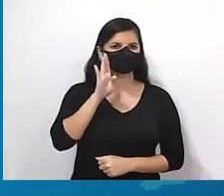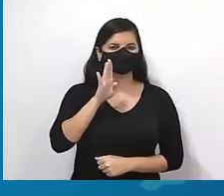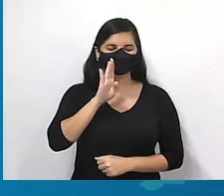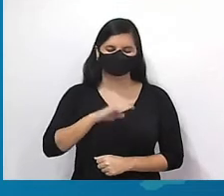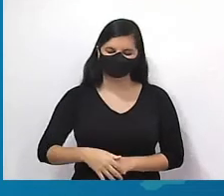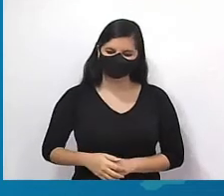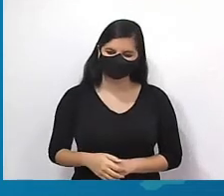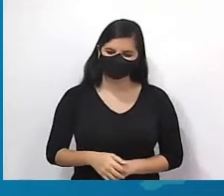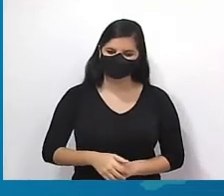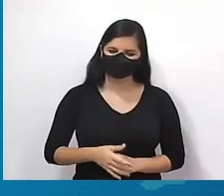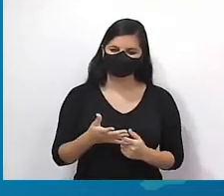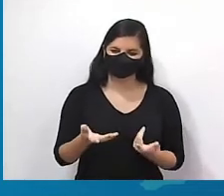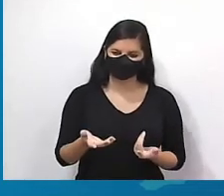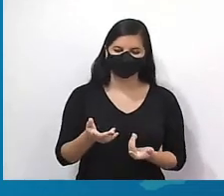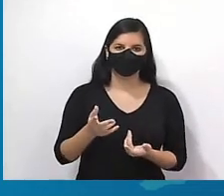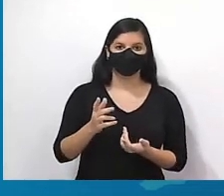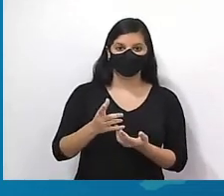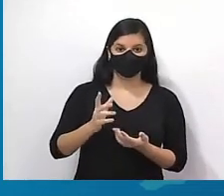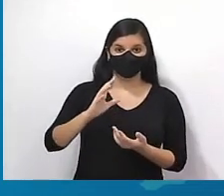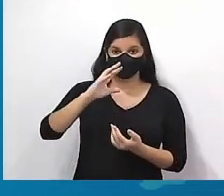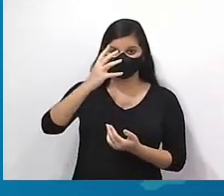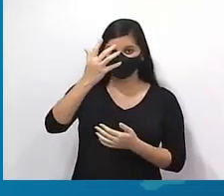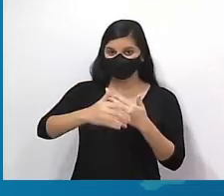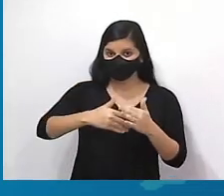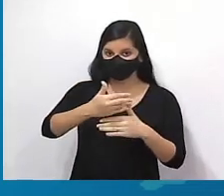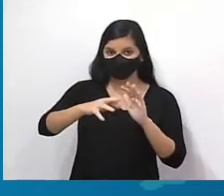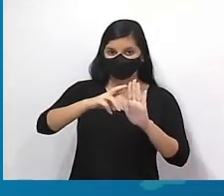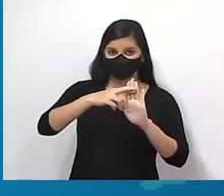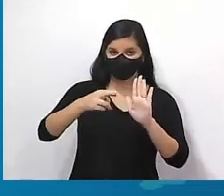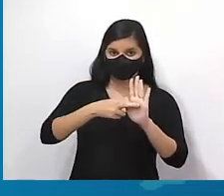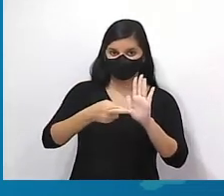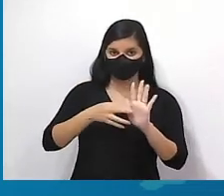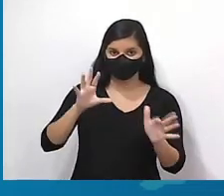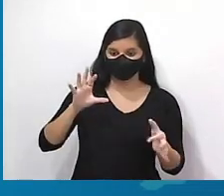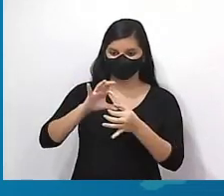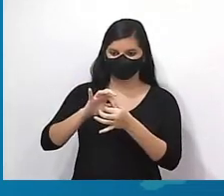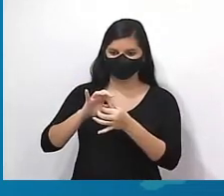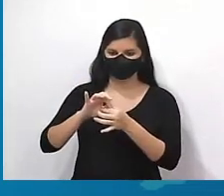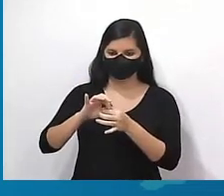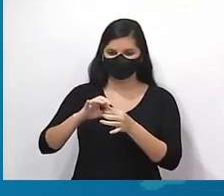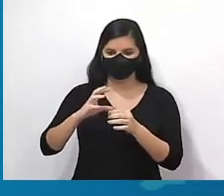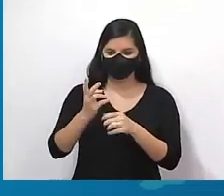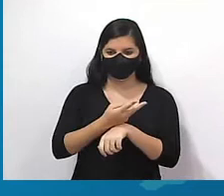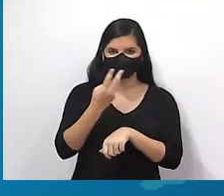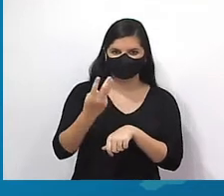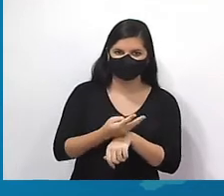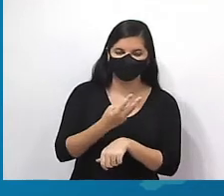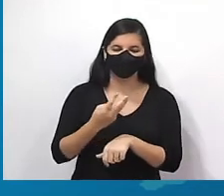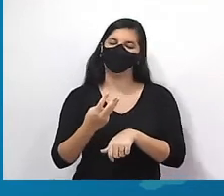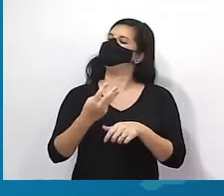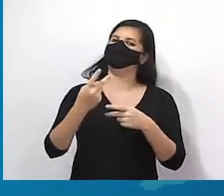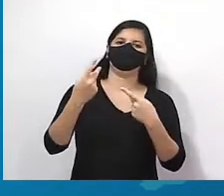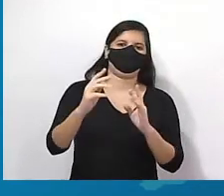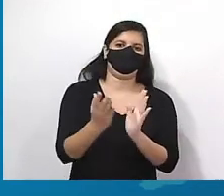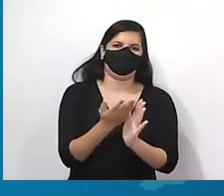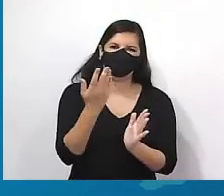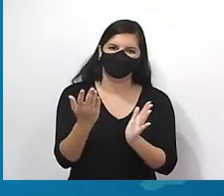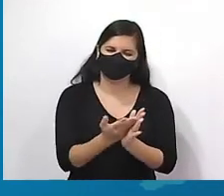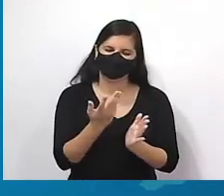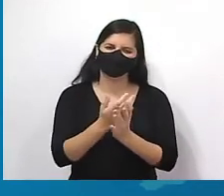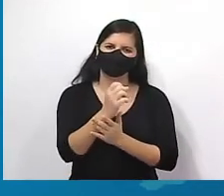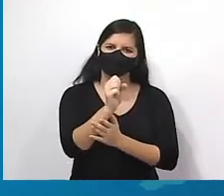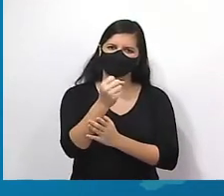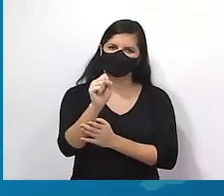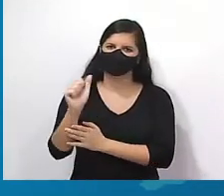ok? Então acontece mediante a uma regra lógica, seja o desafio do WhatsApp, seja as questões do teu livro, lá no